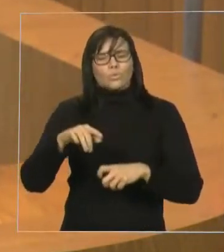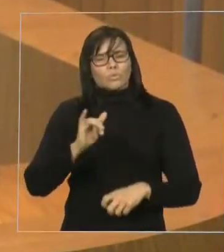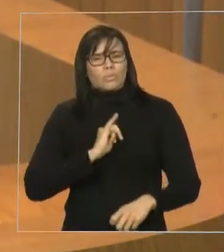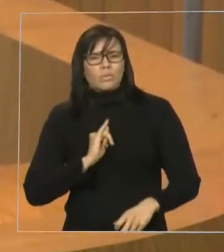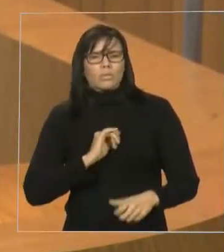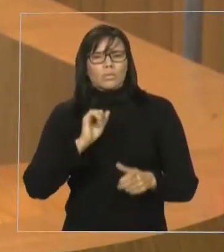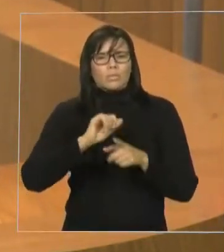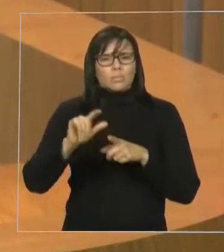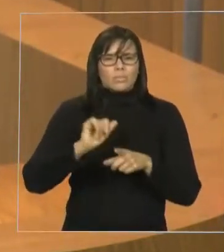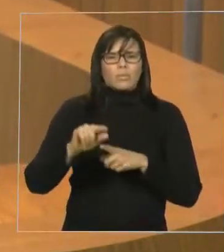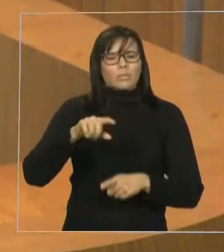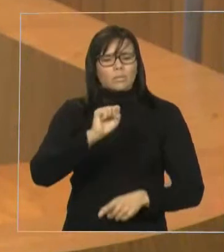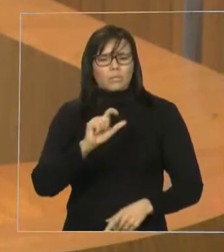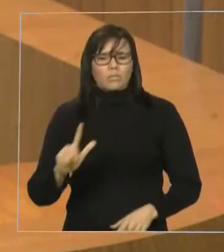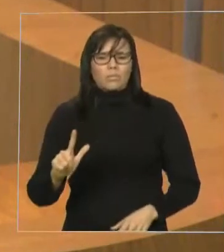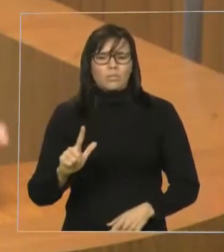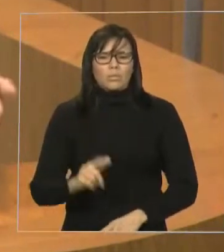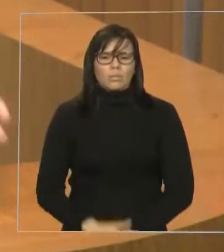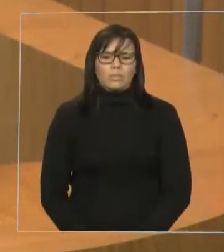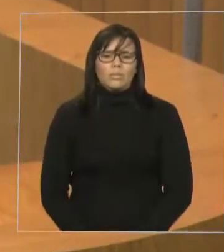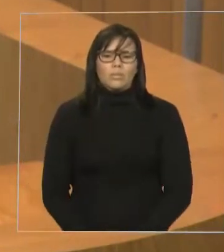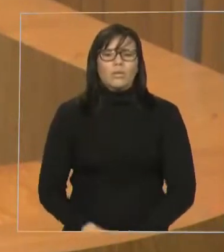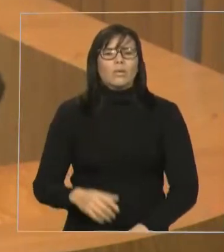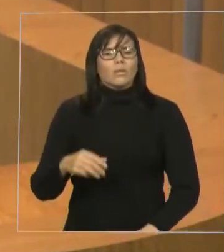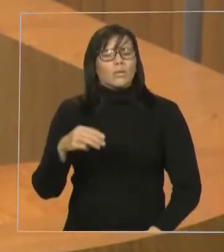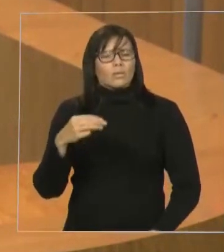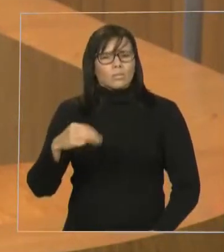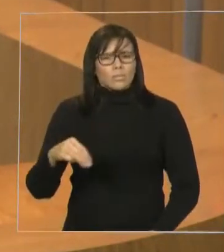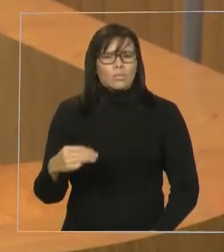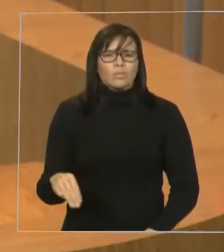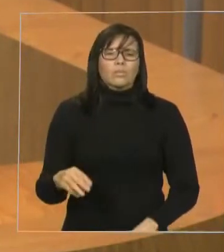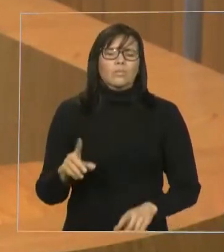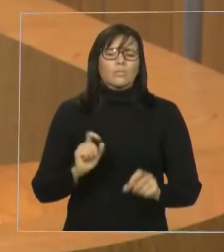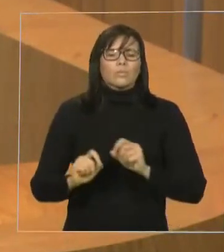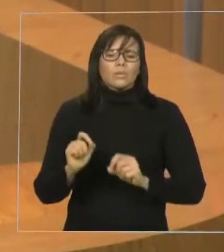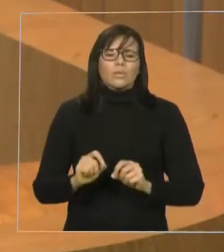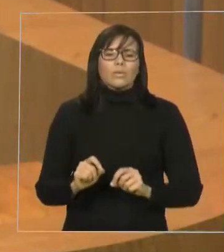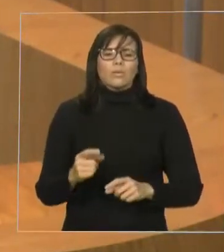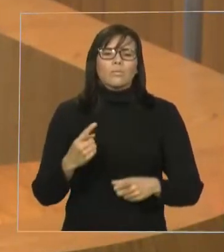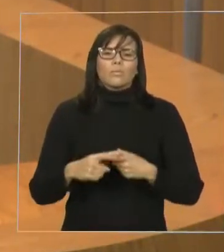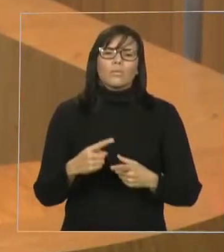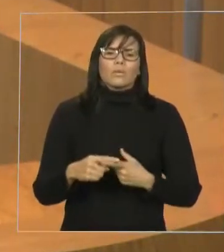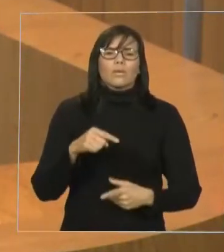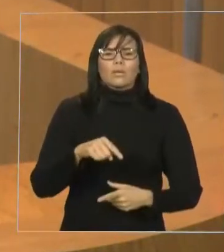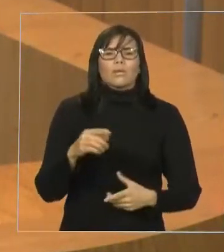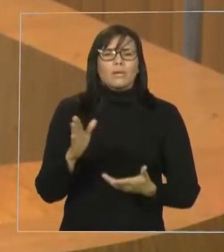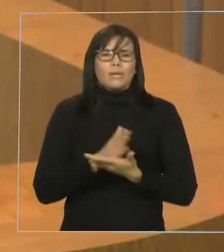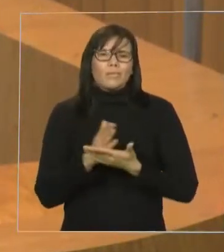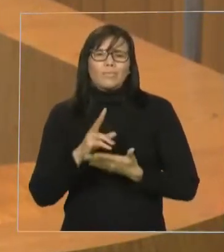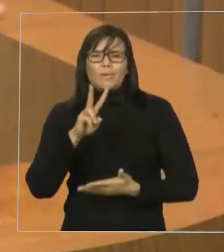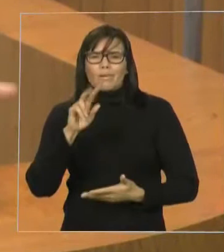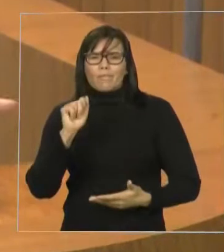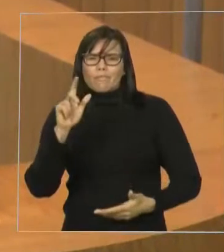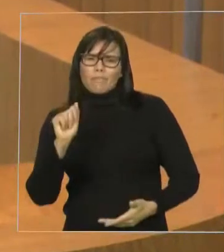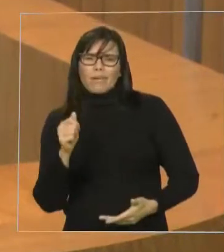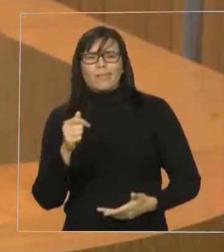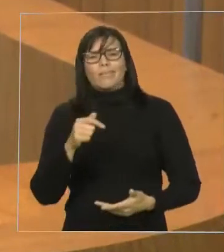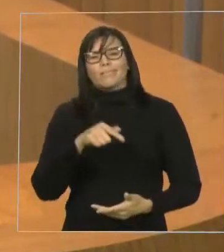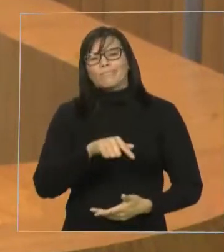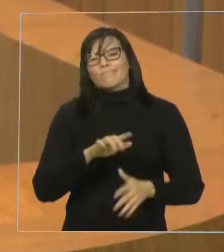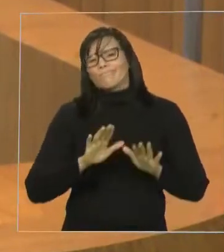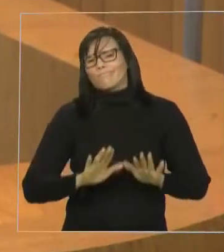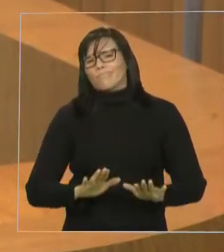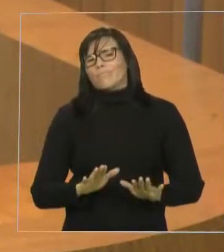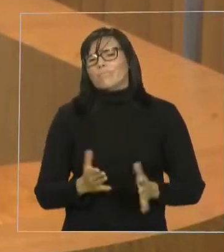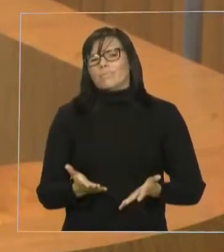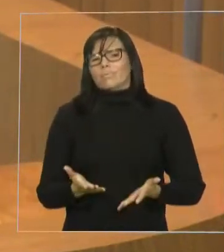não só concluam o curso e as vagas não fiquem ansiosas, como ao concluir o curso, serão médicos maranhenses.